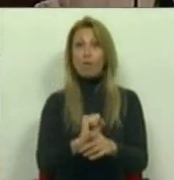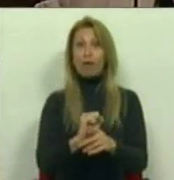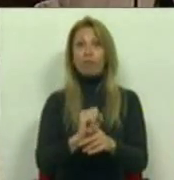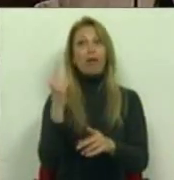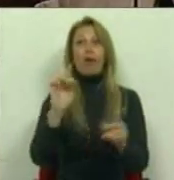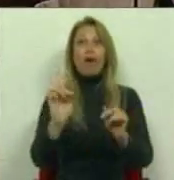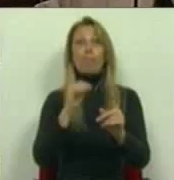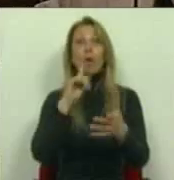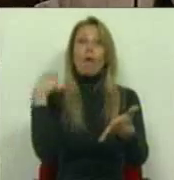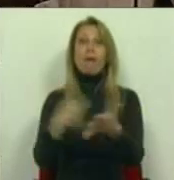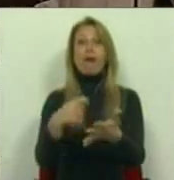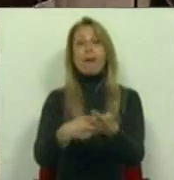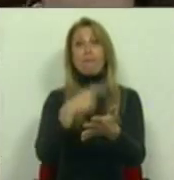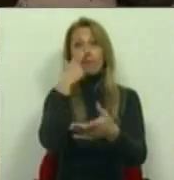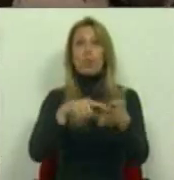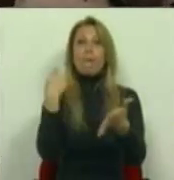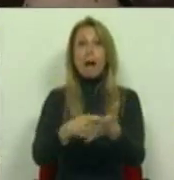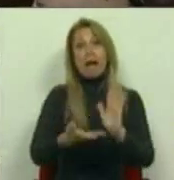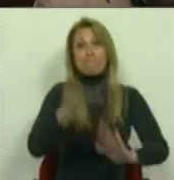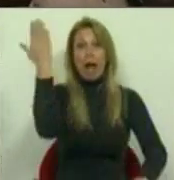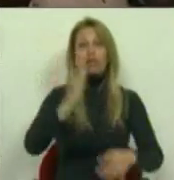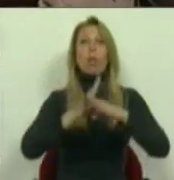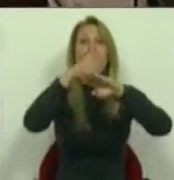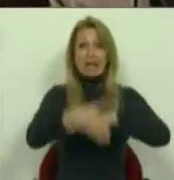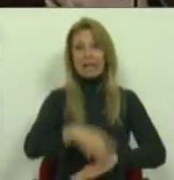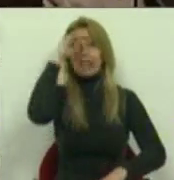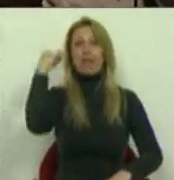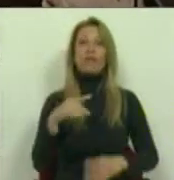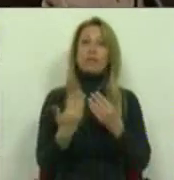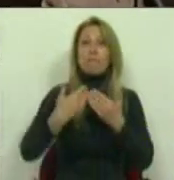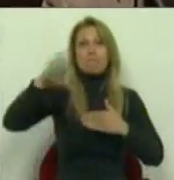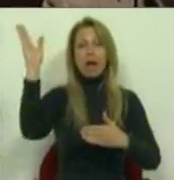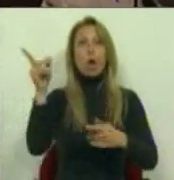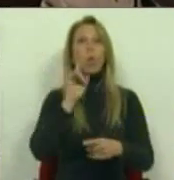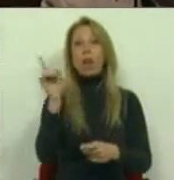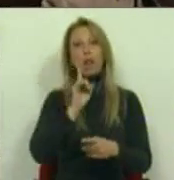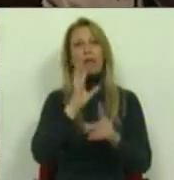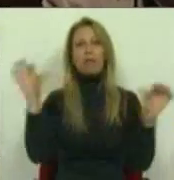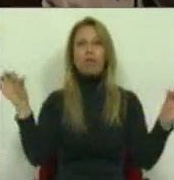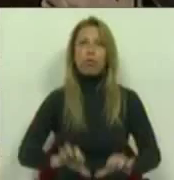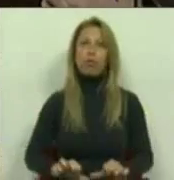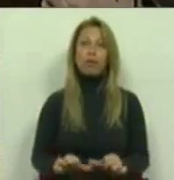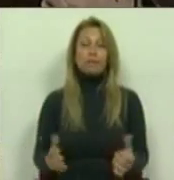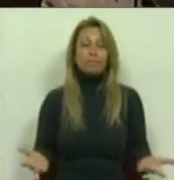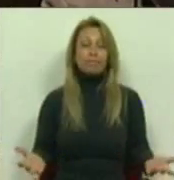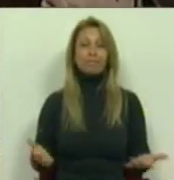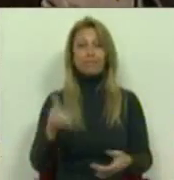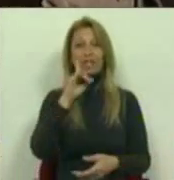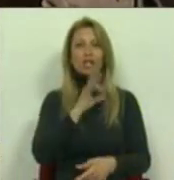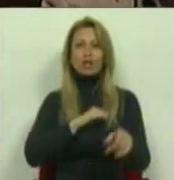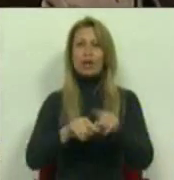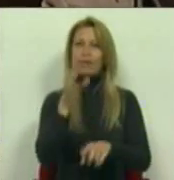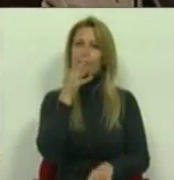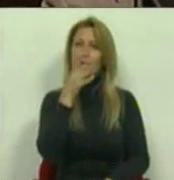piores serviços, por serviços com acesso mais difícil e de pior qualidade. E, portanto, Sra. Deputada, não